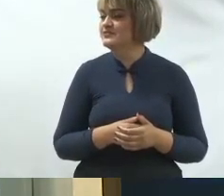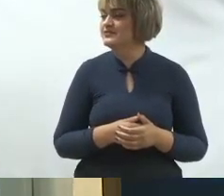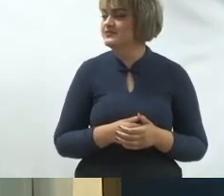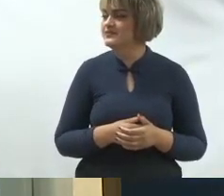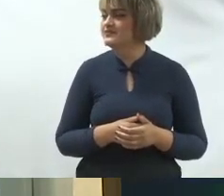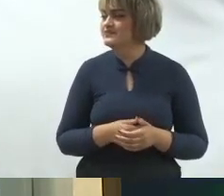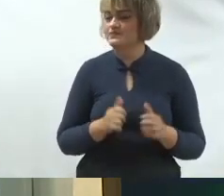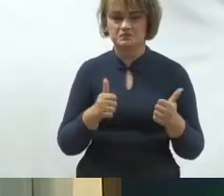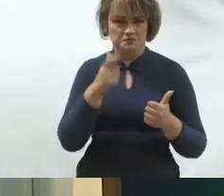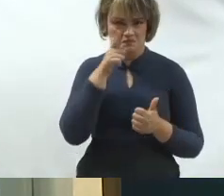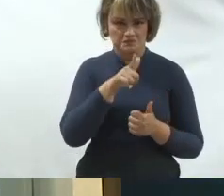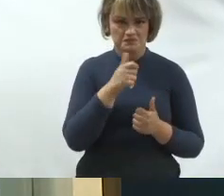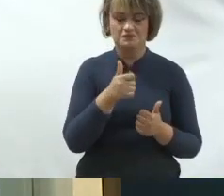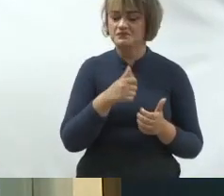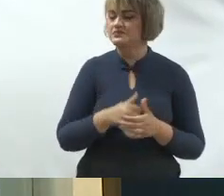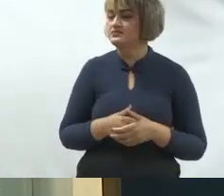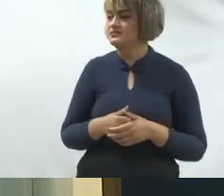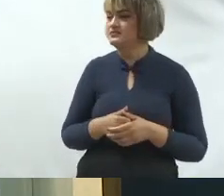Ok, está funcionando? Para onde aponta?